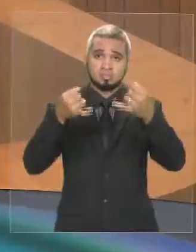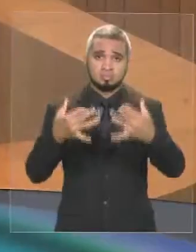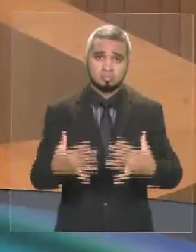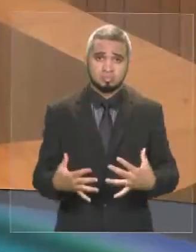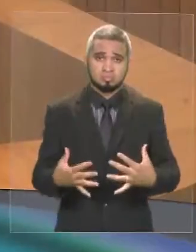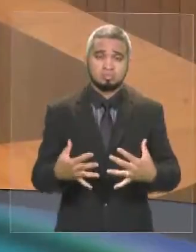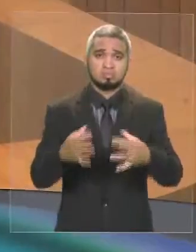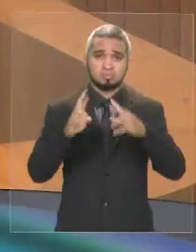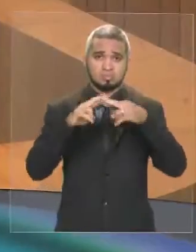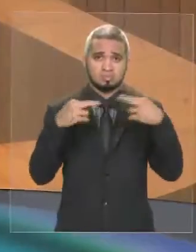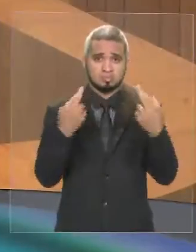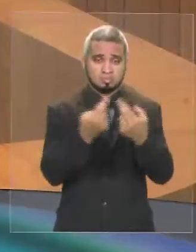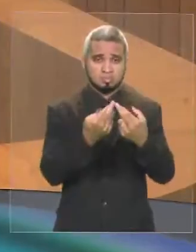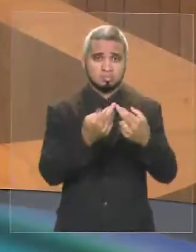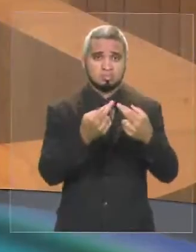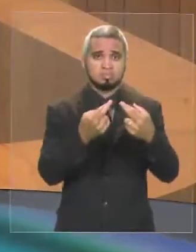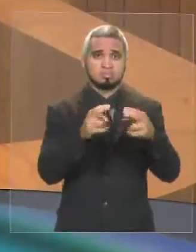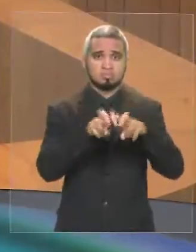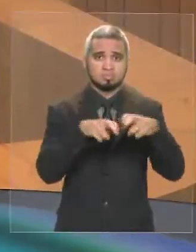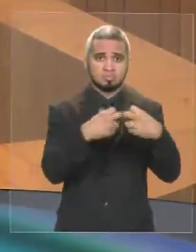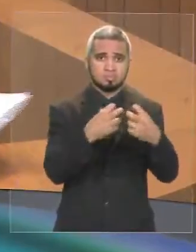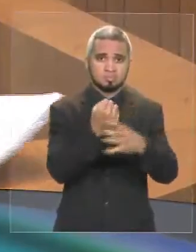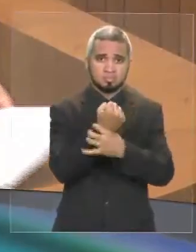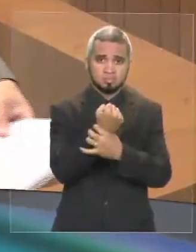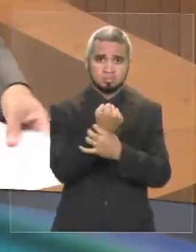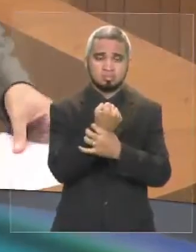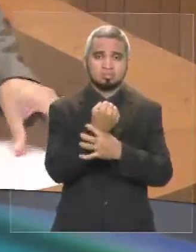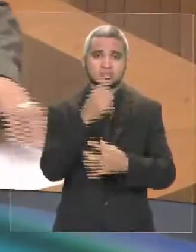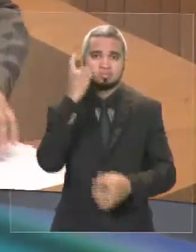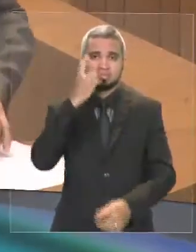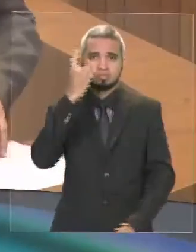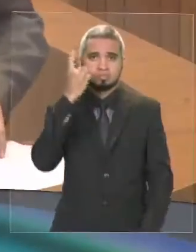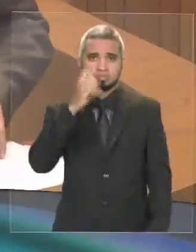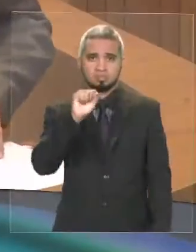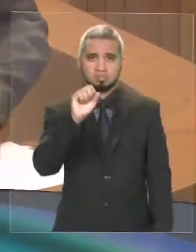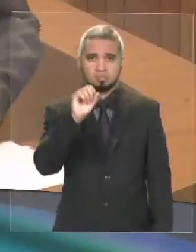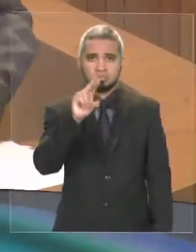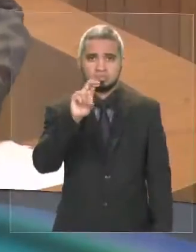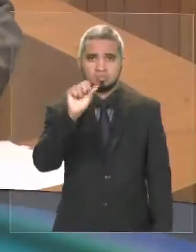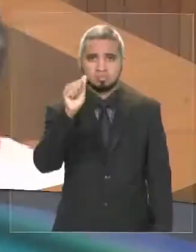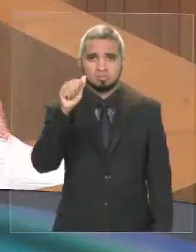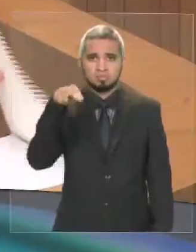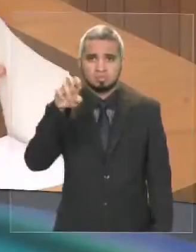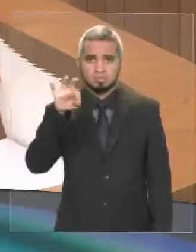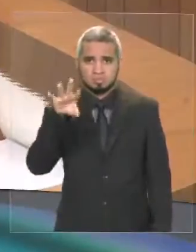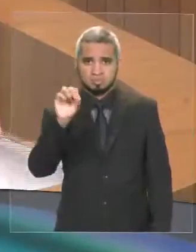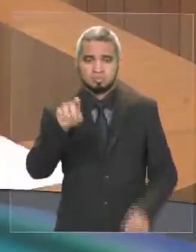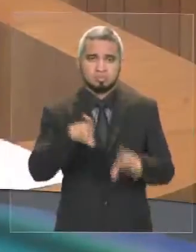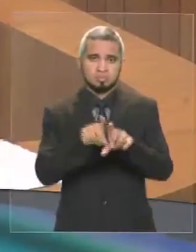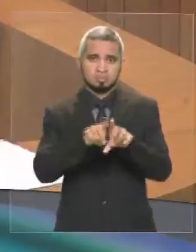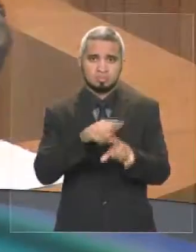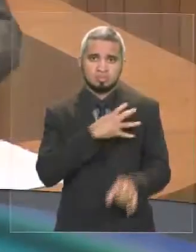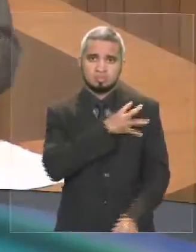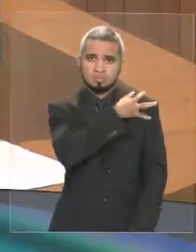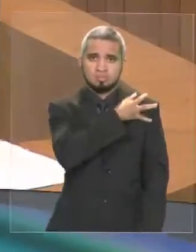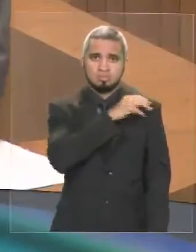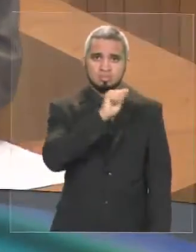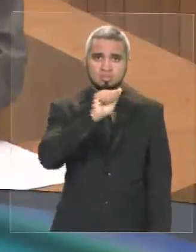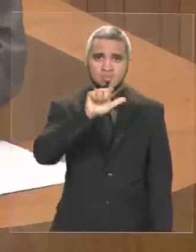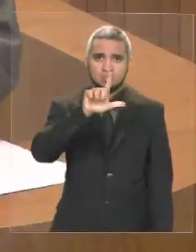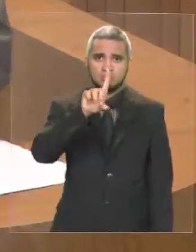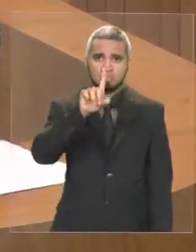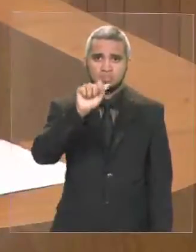mais uma reunião da Comissão de Segurança com a participação do deputado Souza Neto, do Coronel Daí, do RB Nilson,